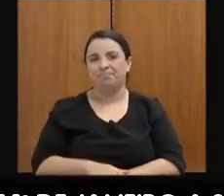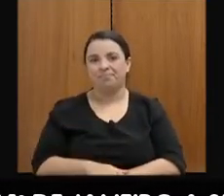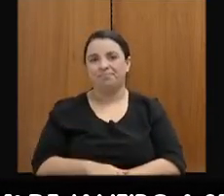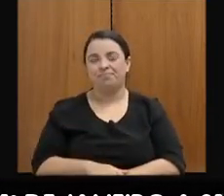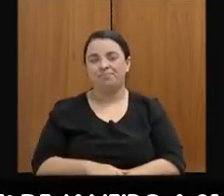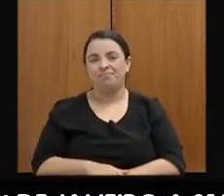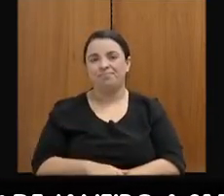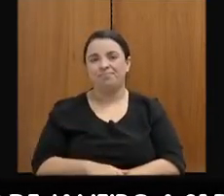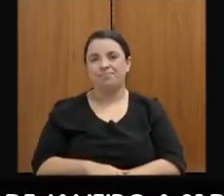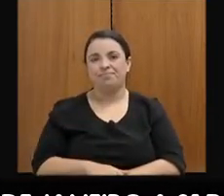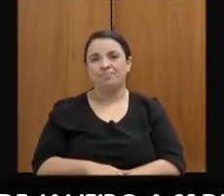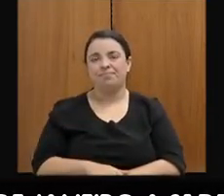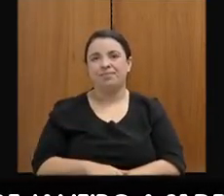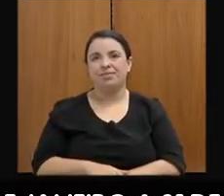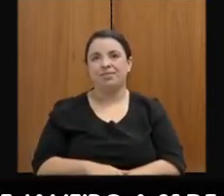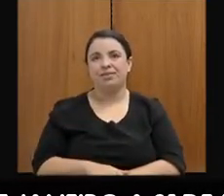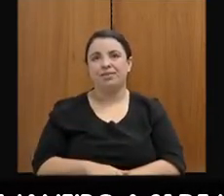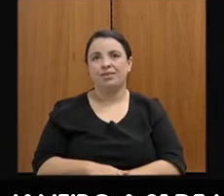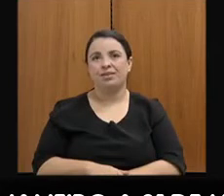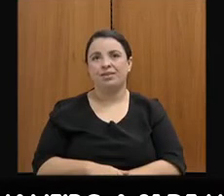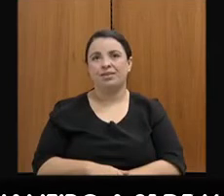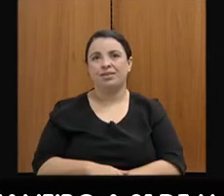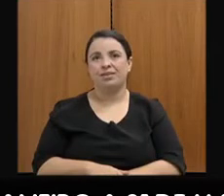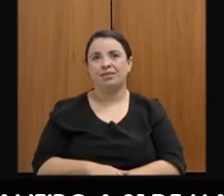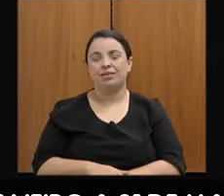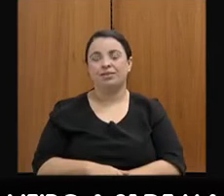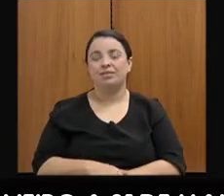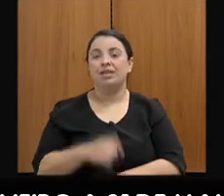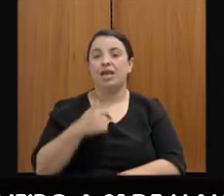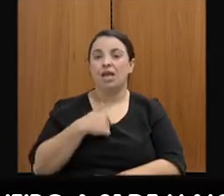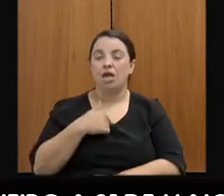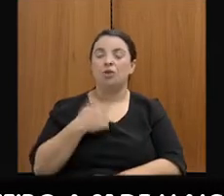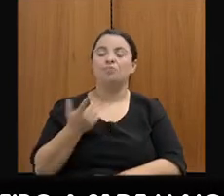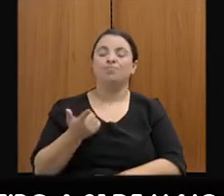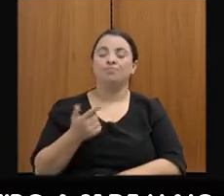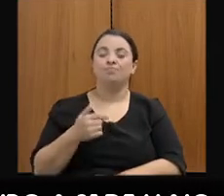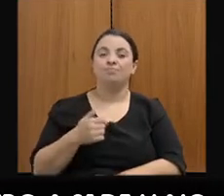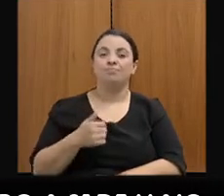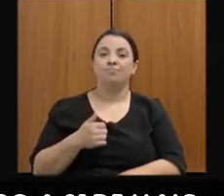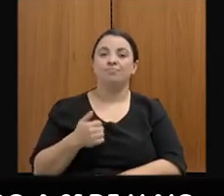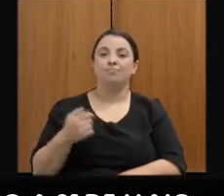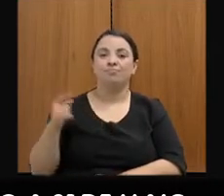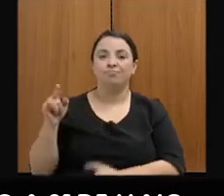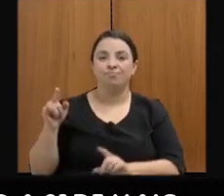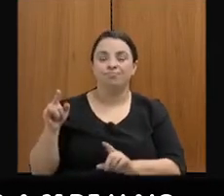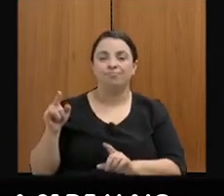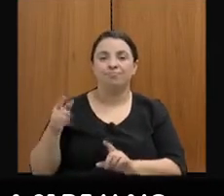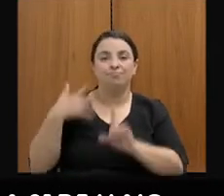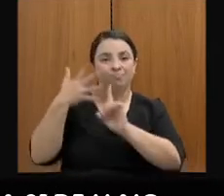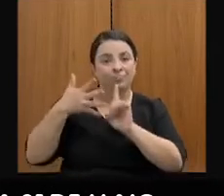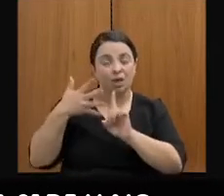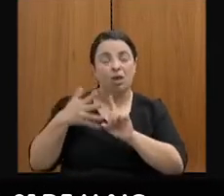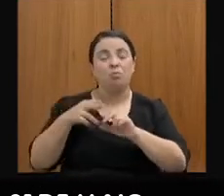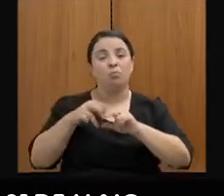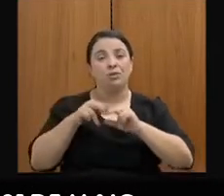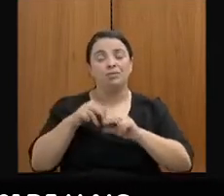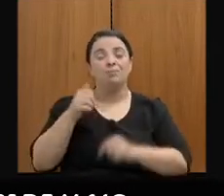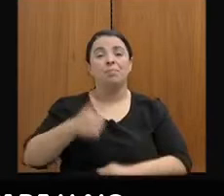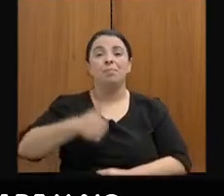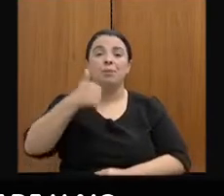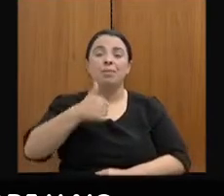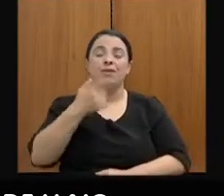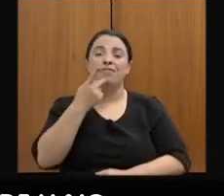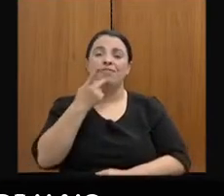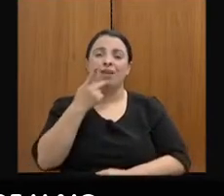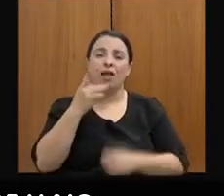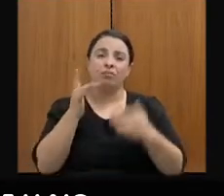Eu entrei primeiro para dizer da nossa solidariedade, sentimento com as vítimas com o